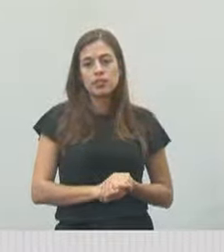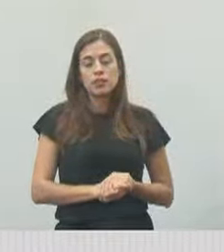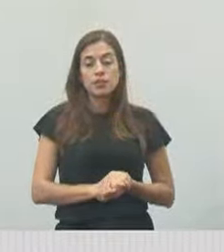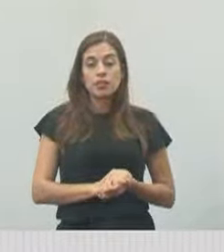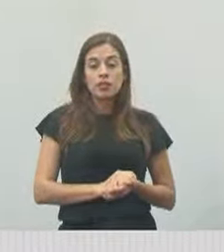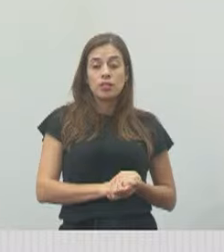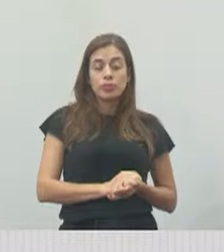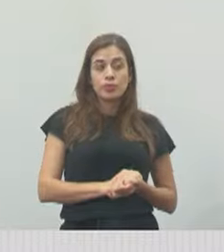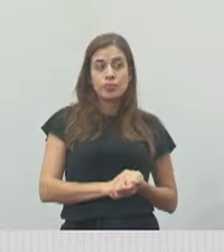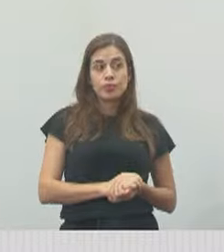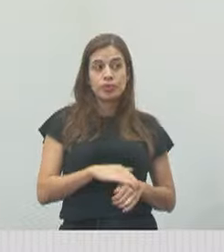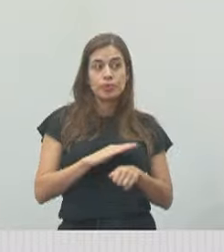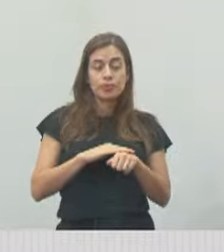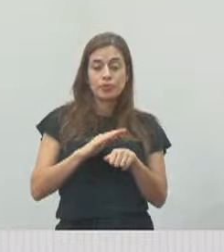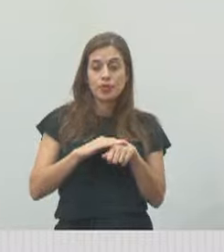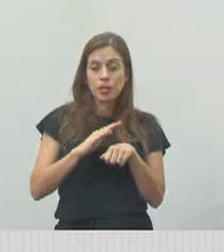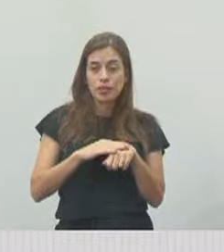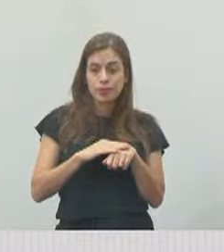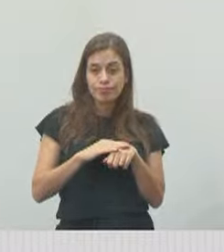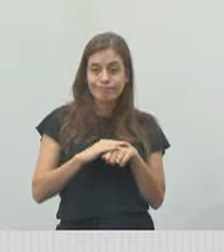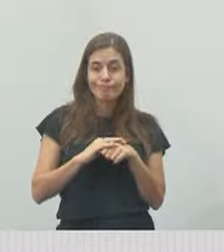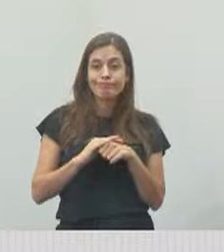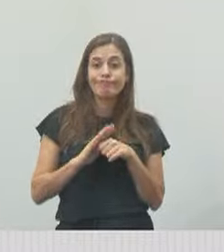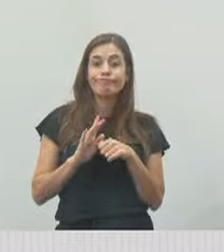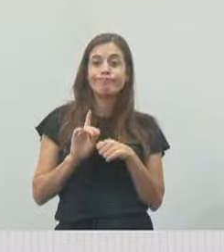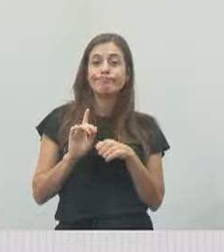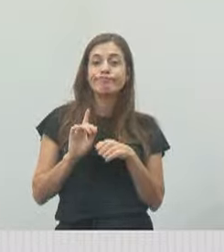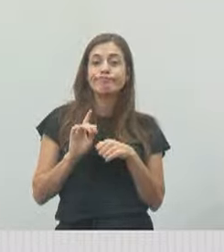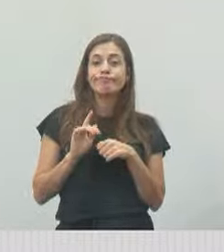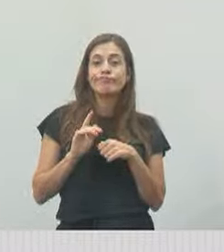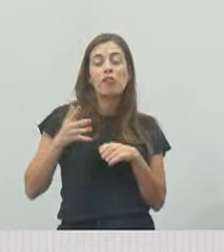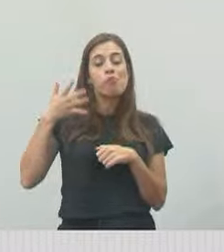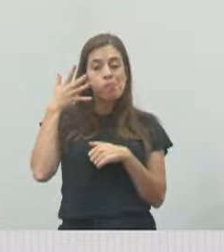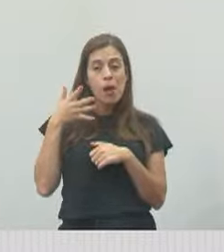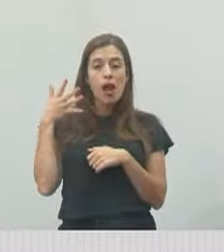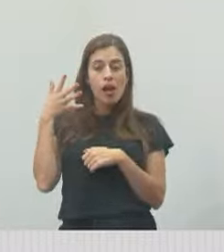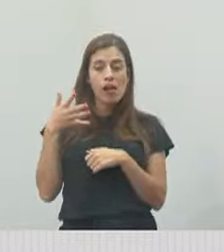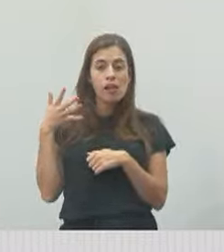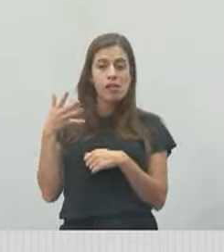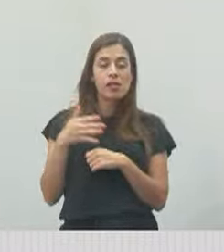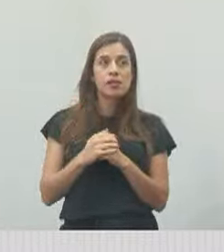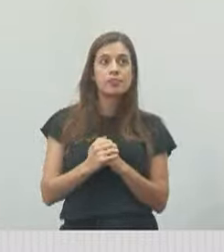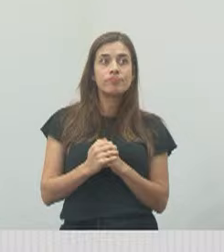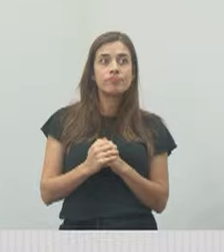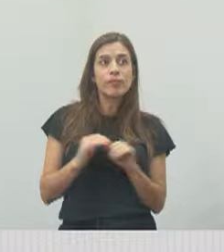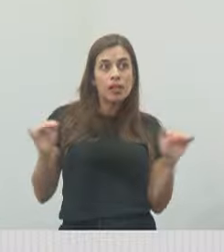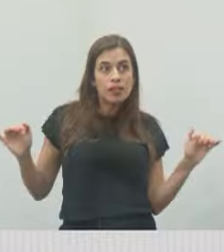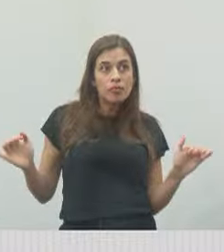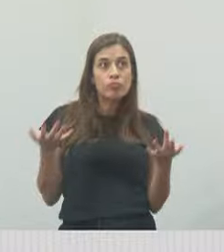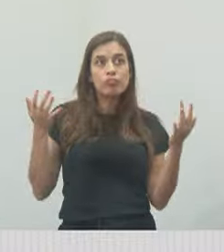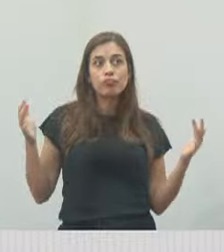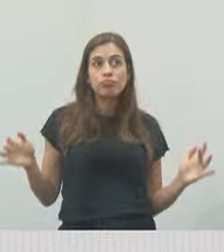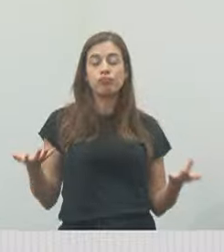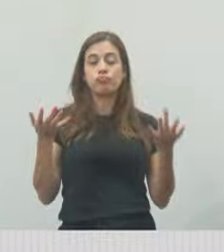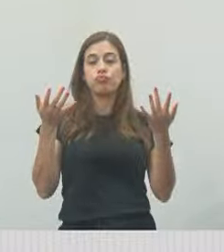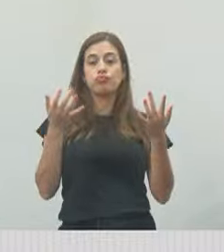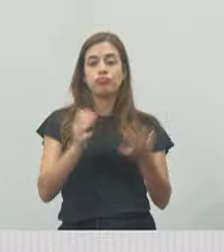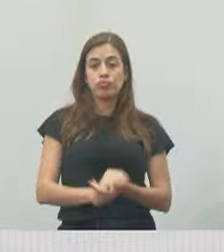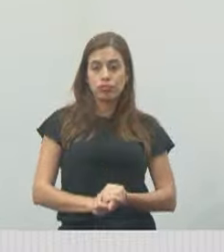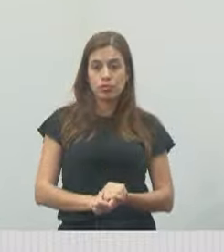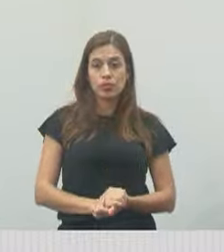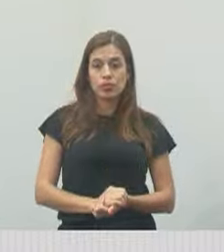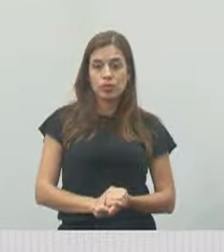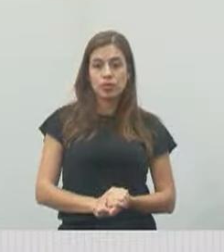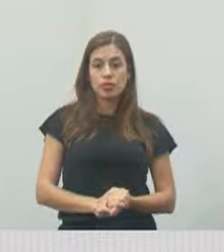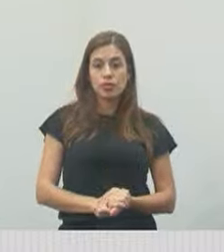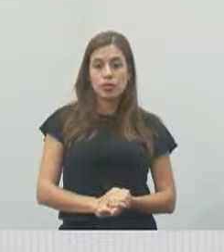Nós fizemos ali uma fala incendivadora aos